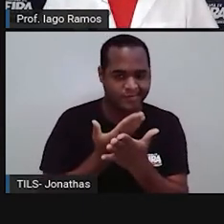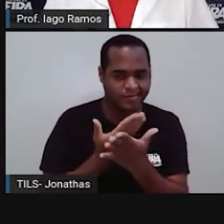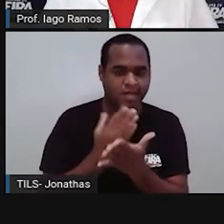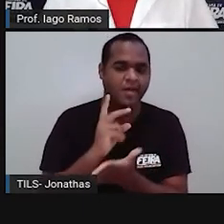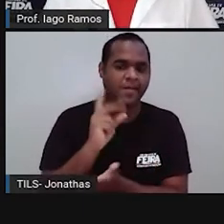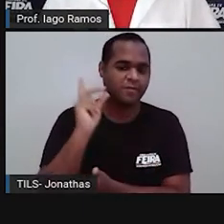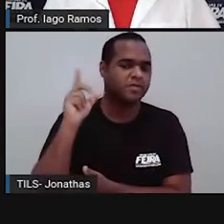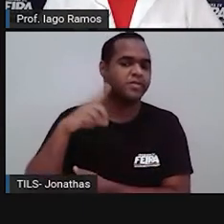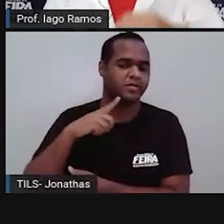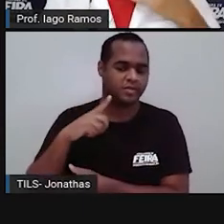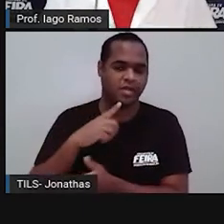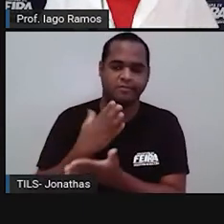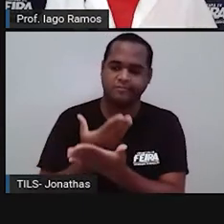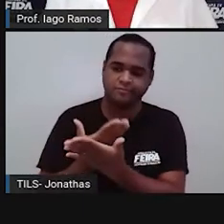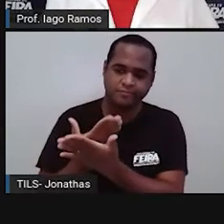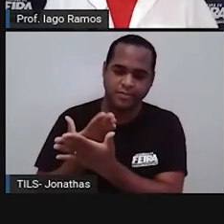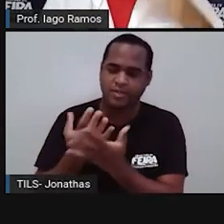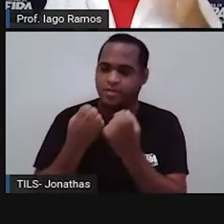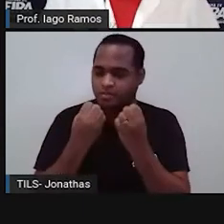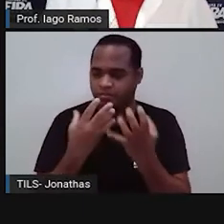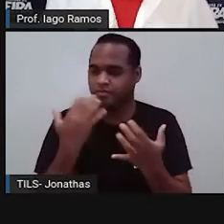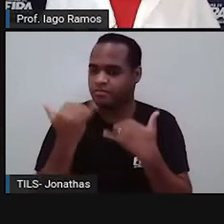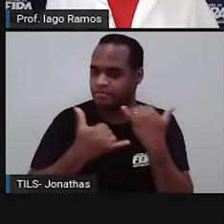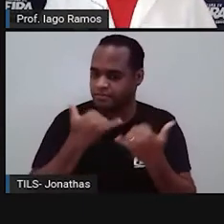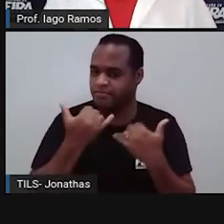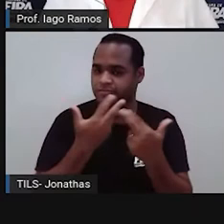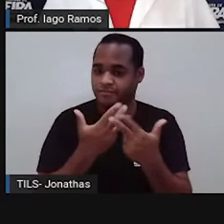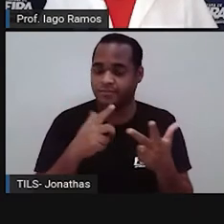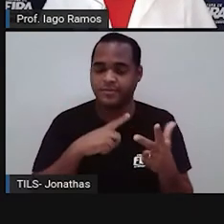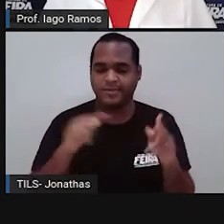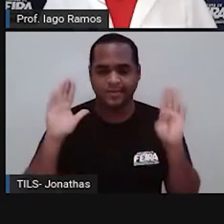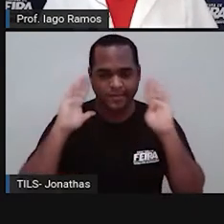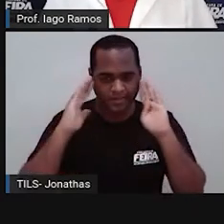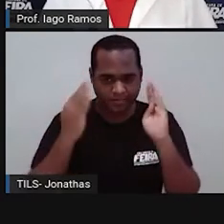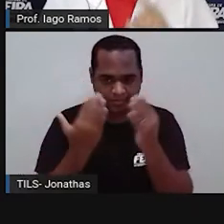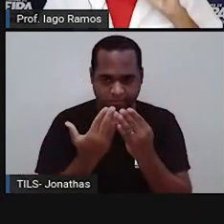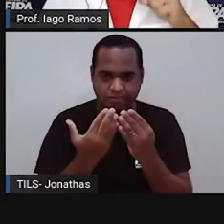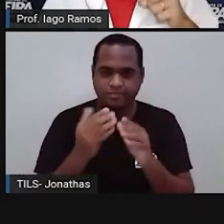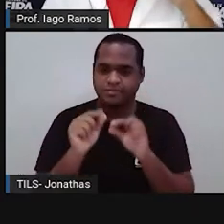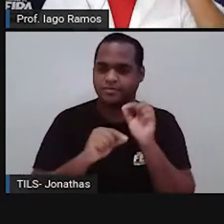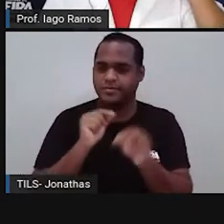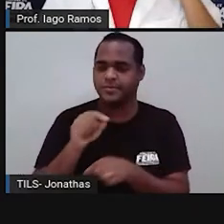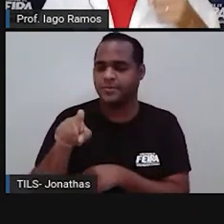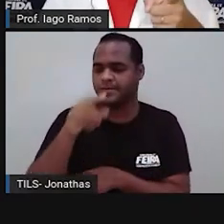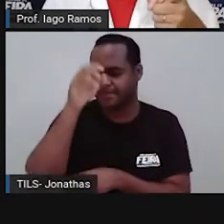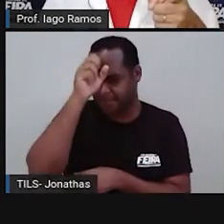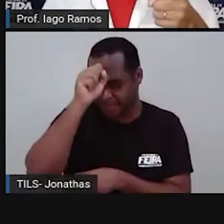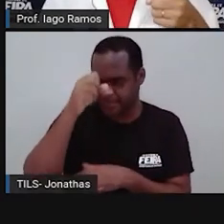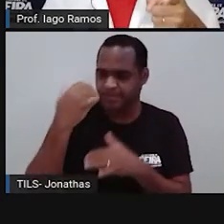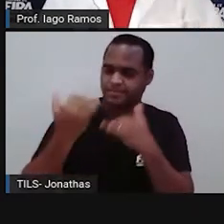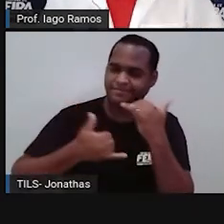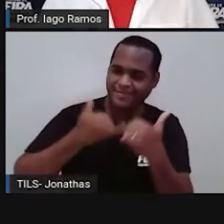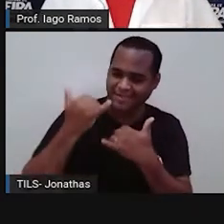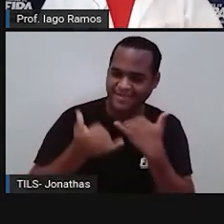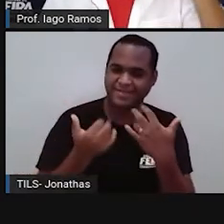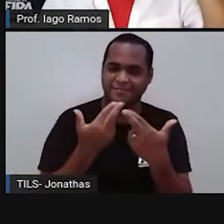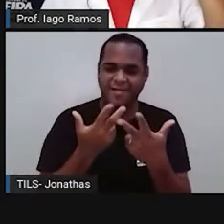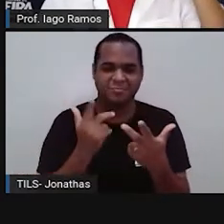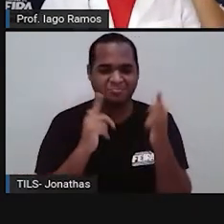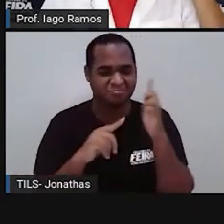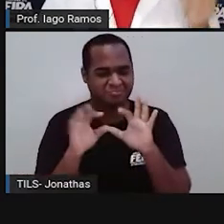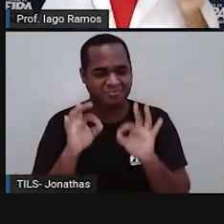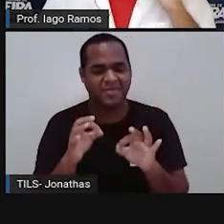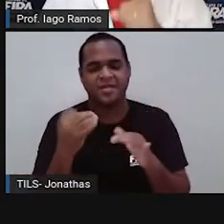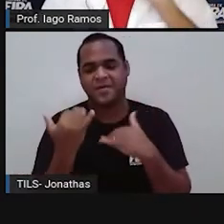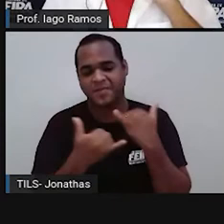algumas aulas? De fato, é brincar, brincar mesmo, né? Porque a gente pode aprender brincando, né? A gente